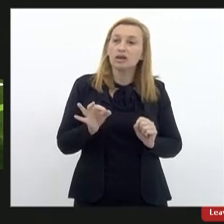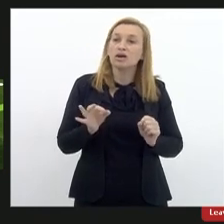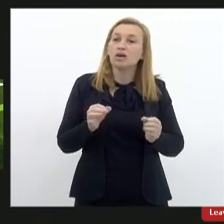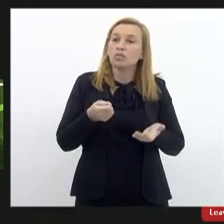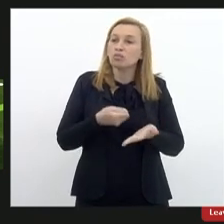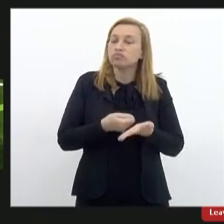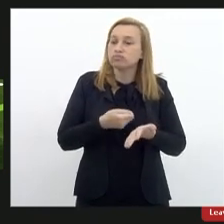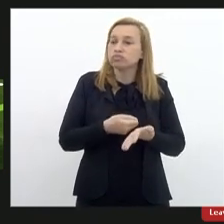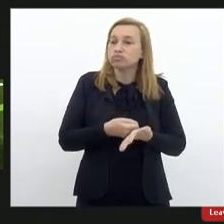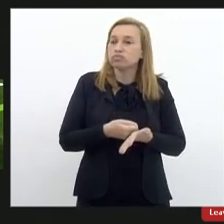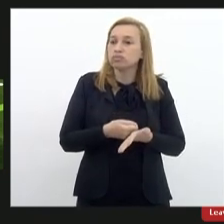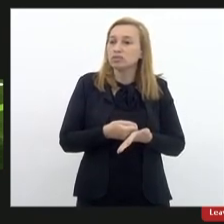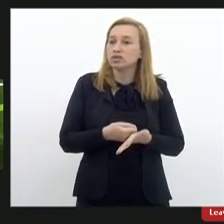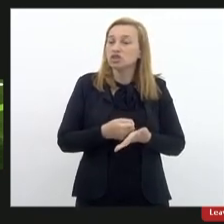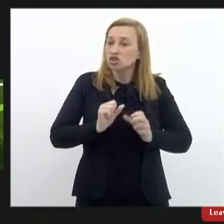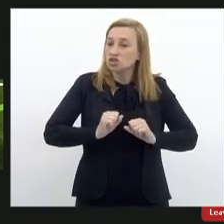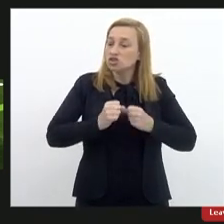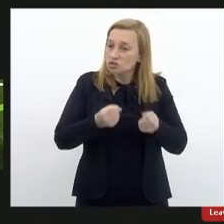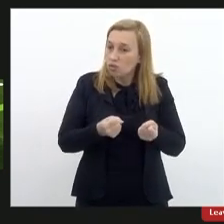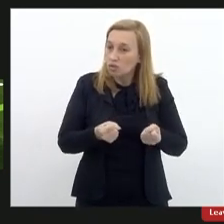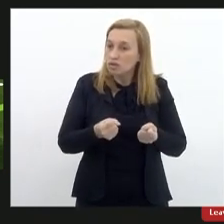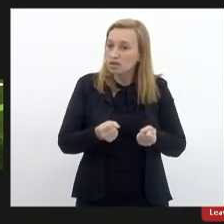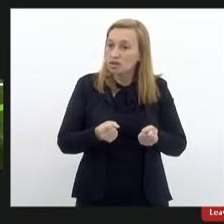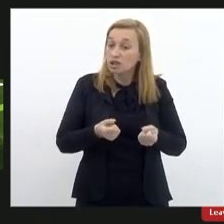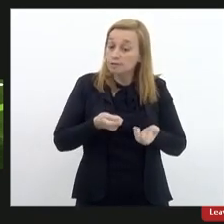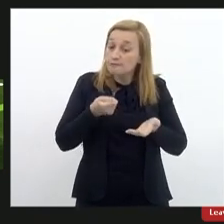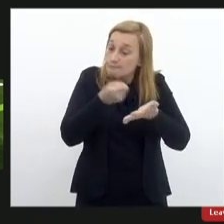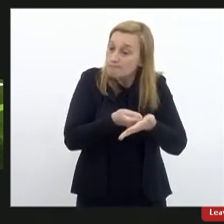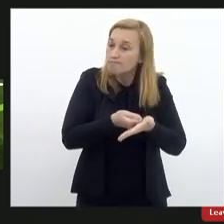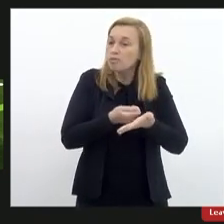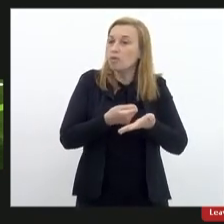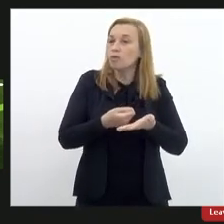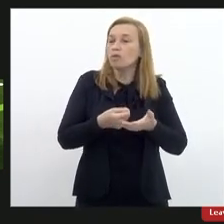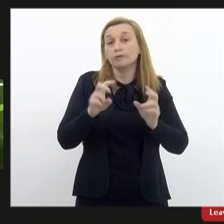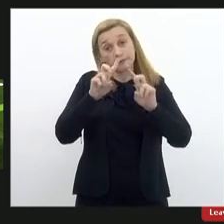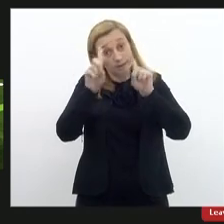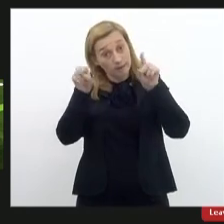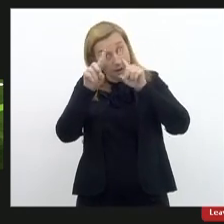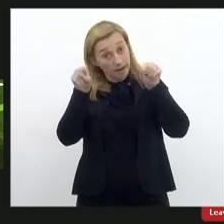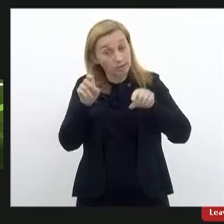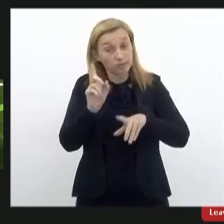força da gente impor, entre aspas,